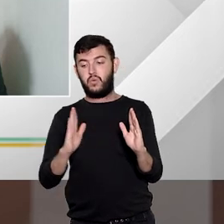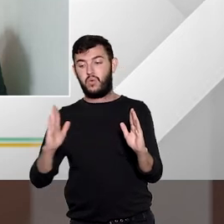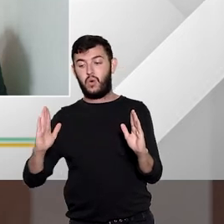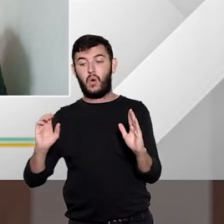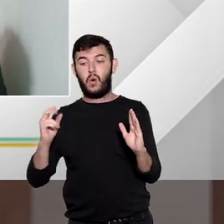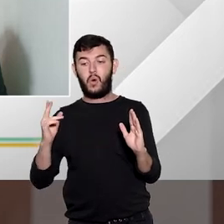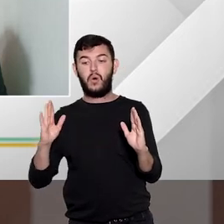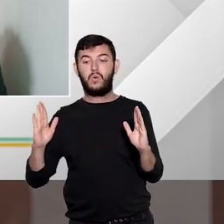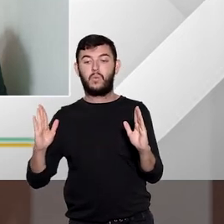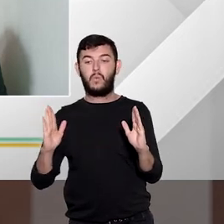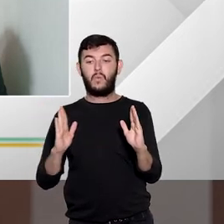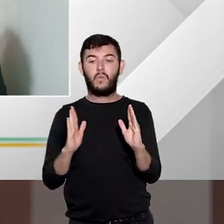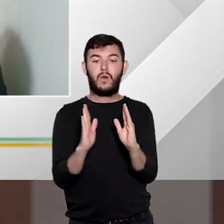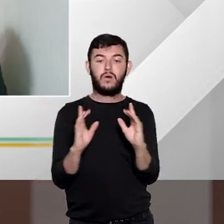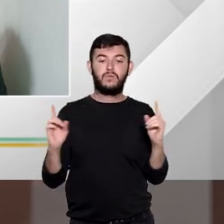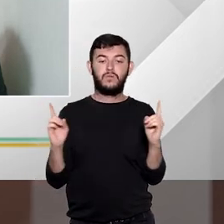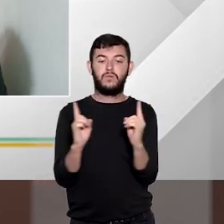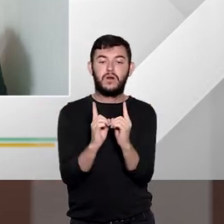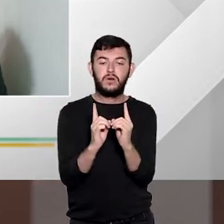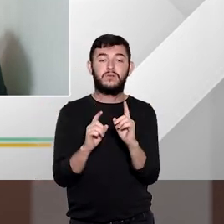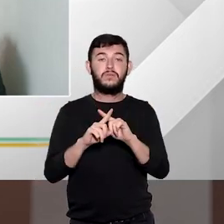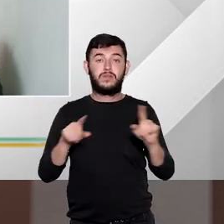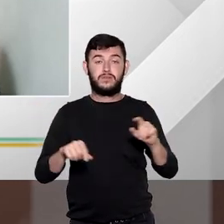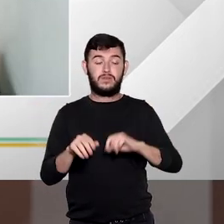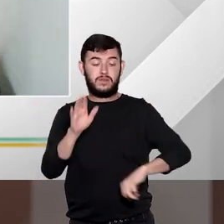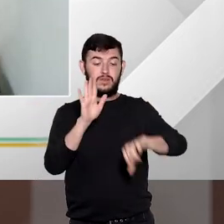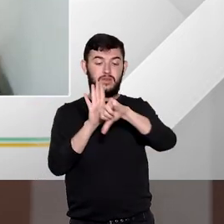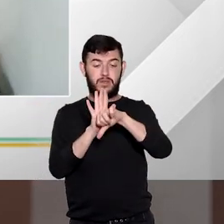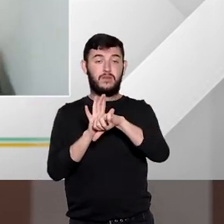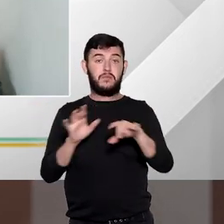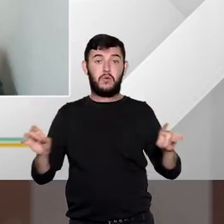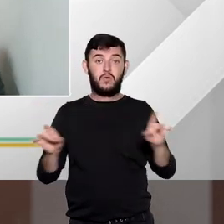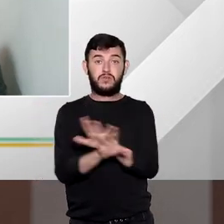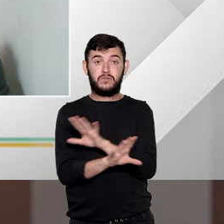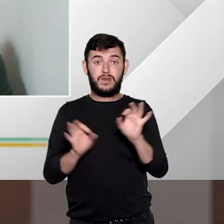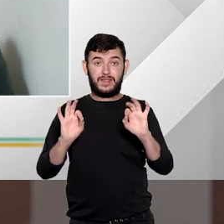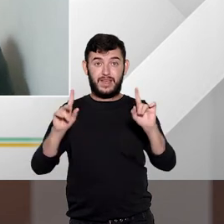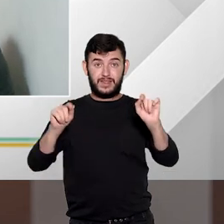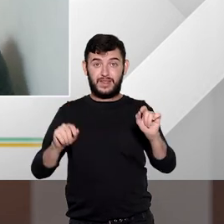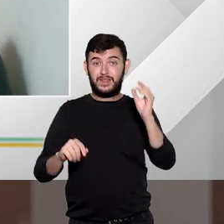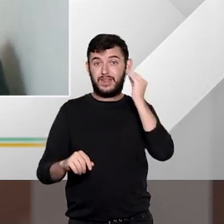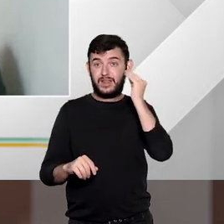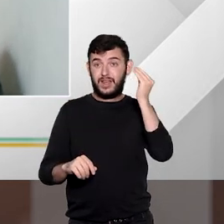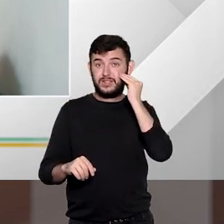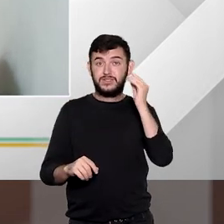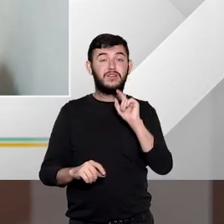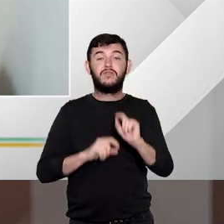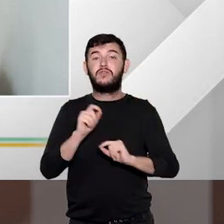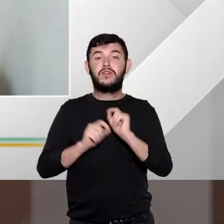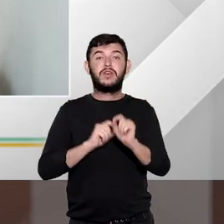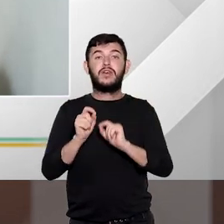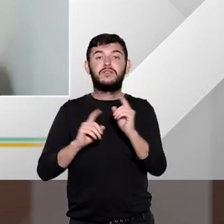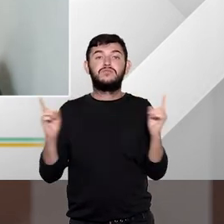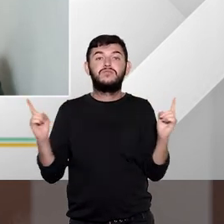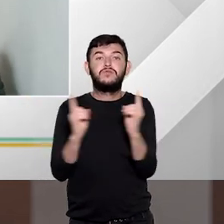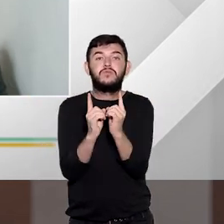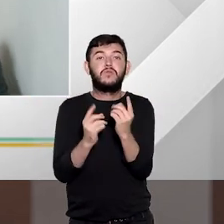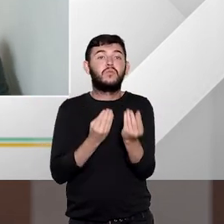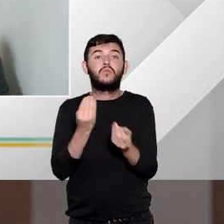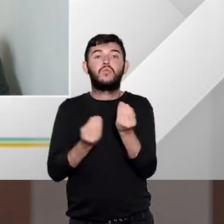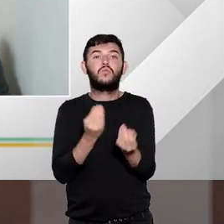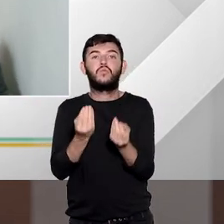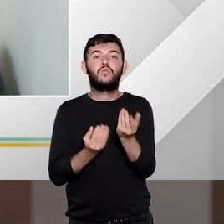não chega a ser totalmente consumado há uma causa de diminuição relativa à tentativa como é que ela deve ser aplicada?